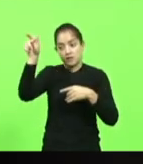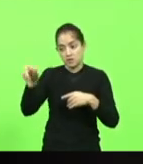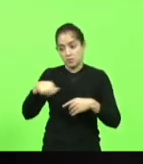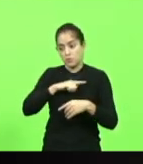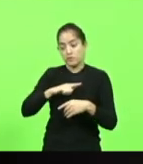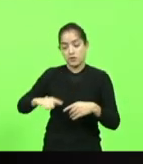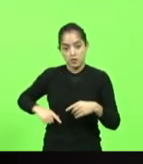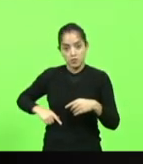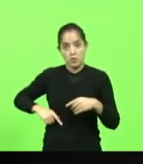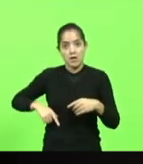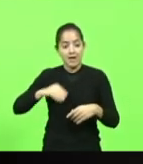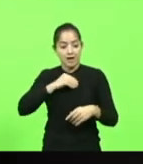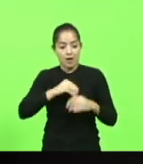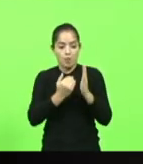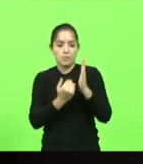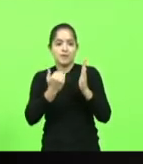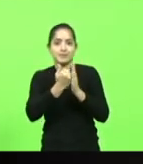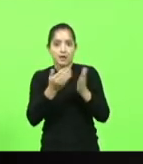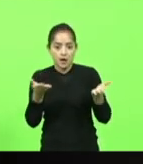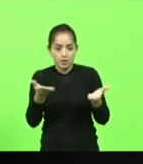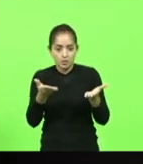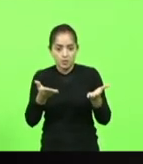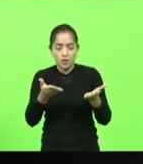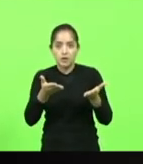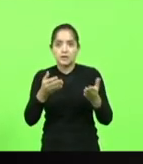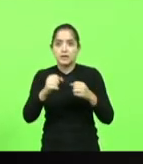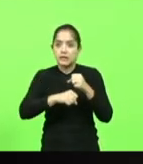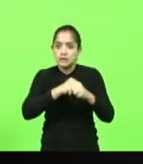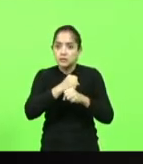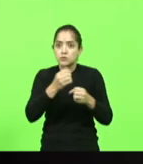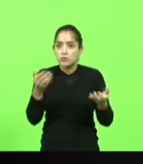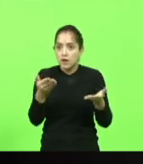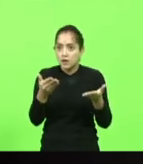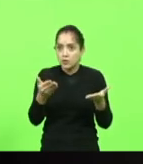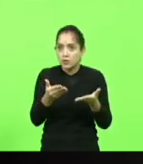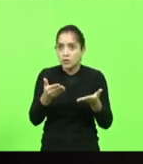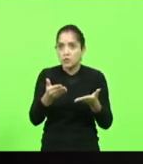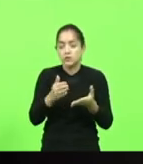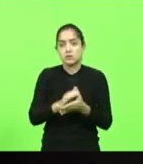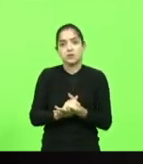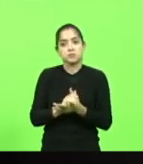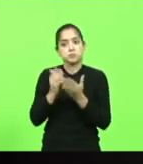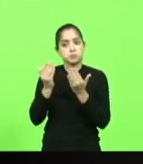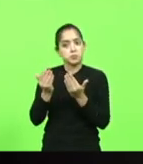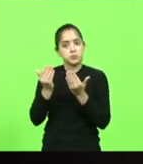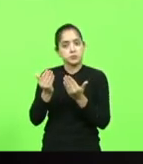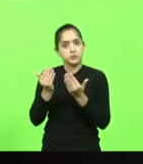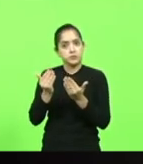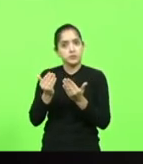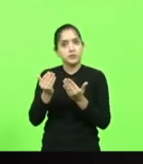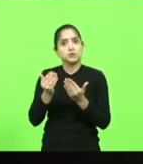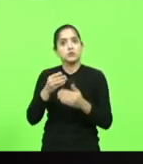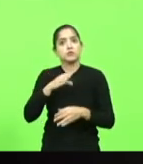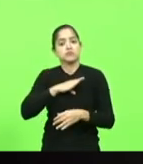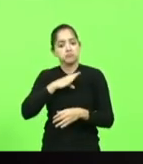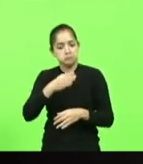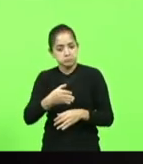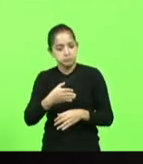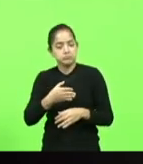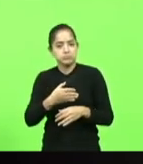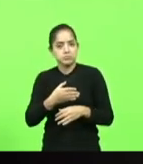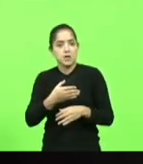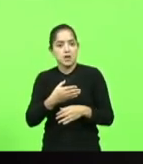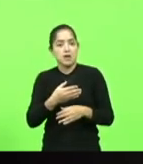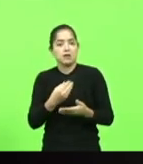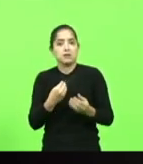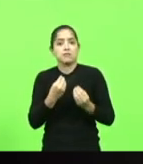aumento esse ano duvido você governador Moisés ser macho mesmo e dar um aumento desse